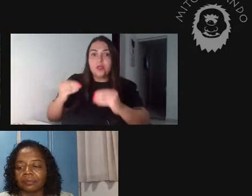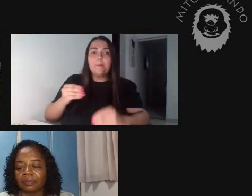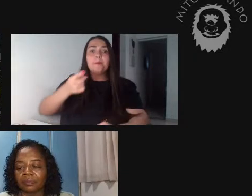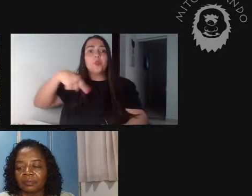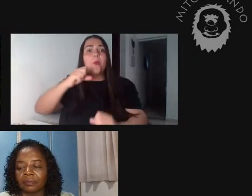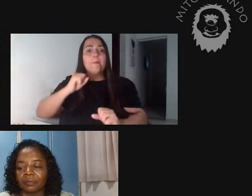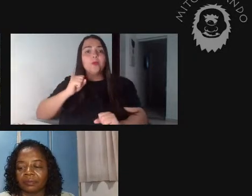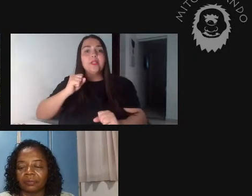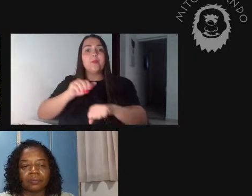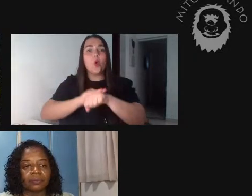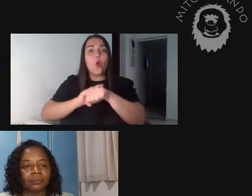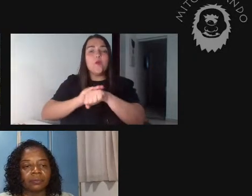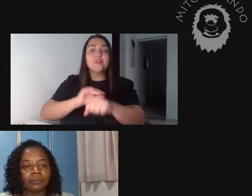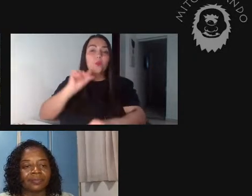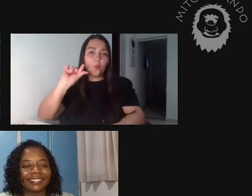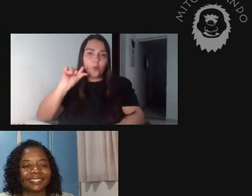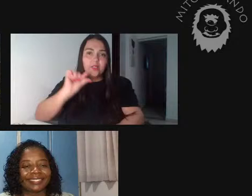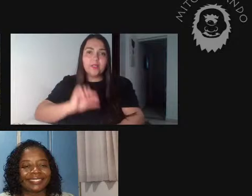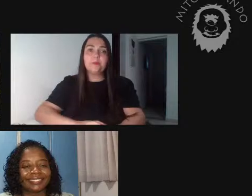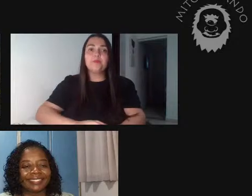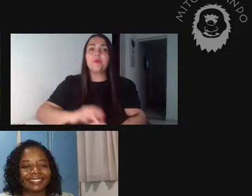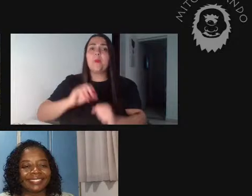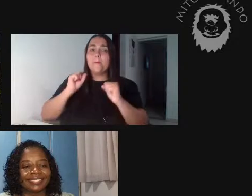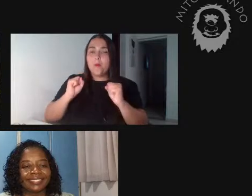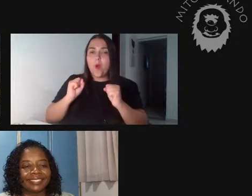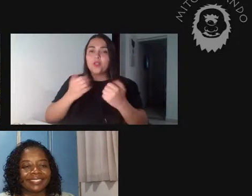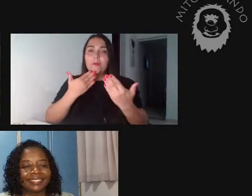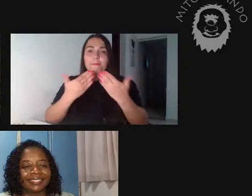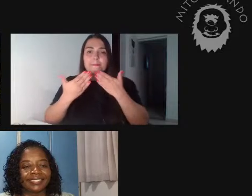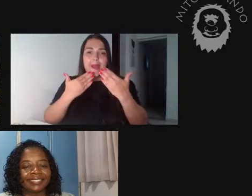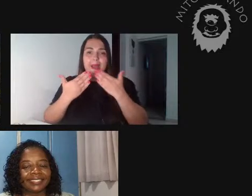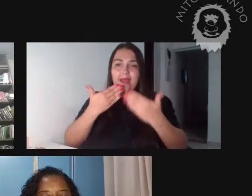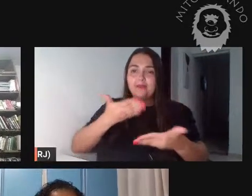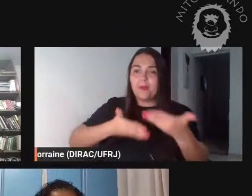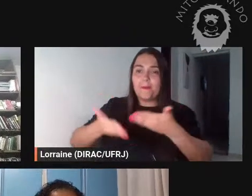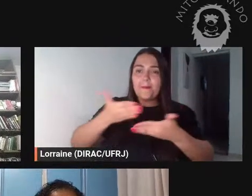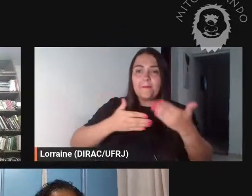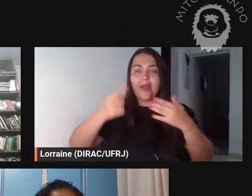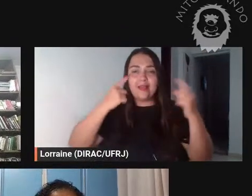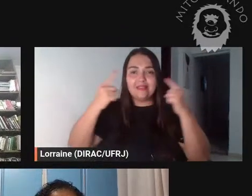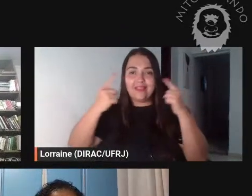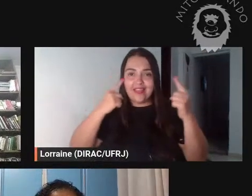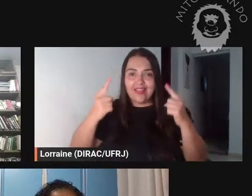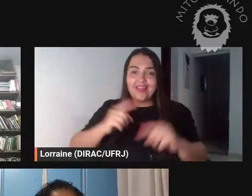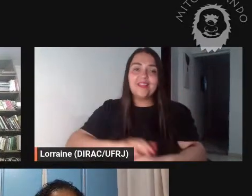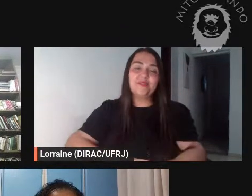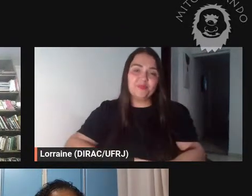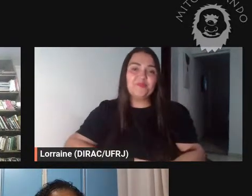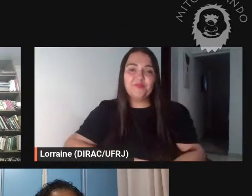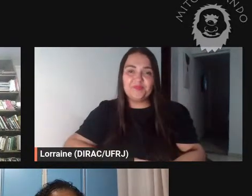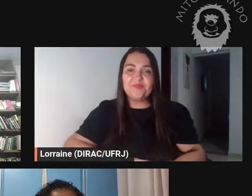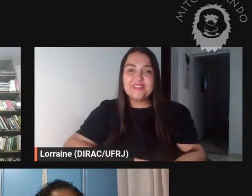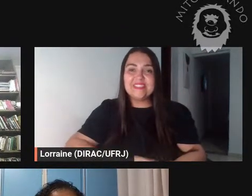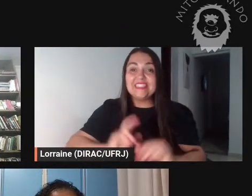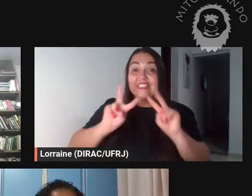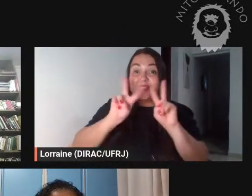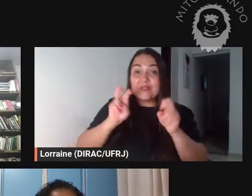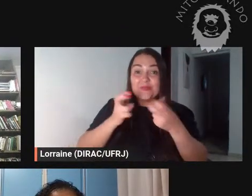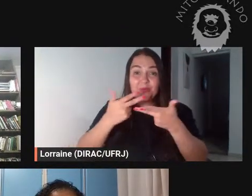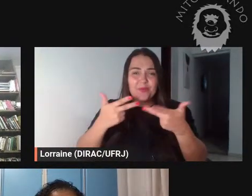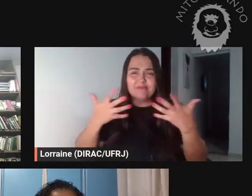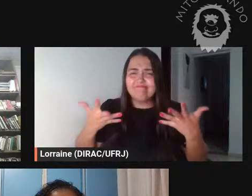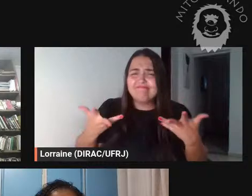conversar um pouquinho aqui bater um pouco de papo trocar uma ideia sobre essas apresentações que foram muito